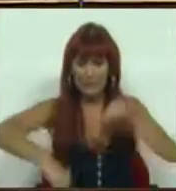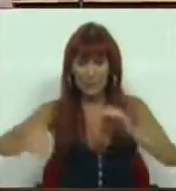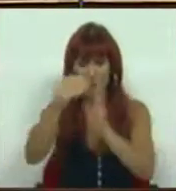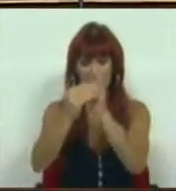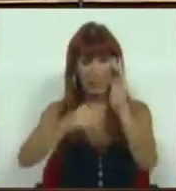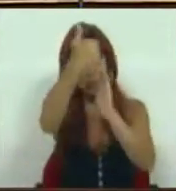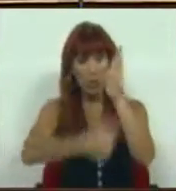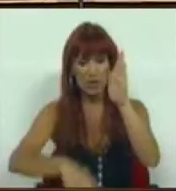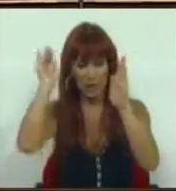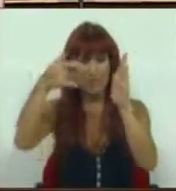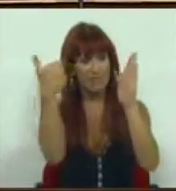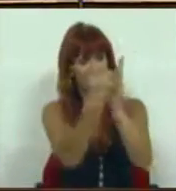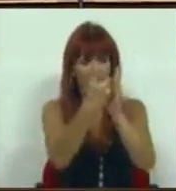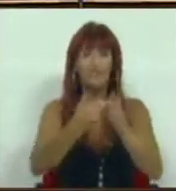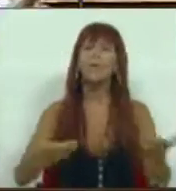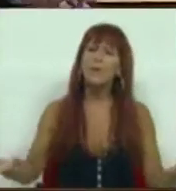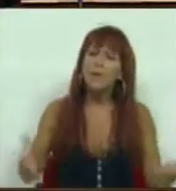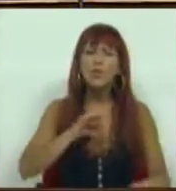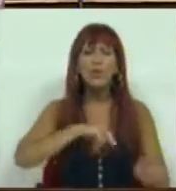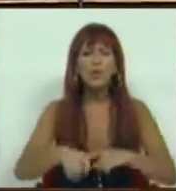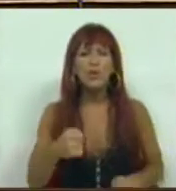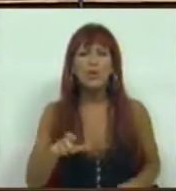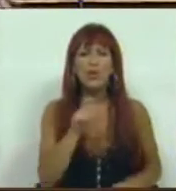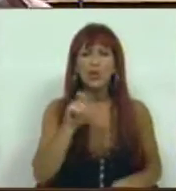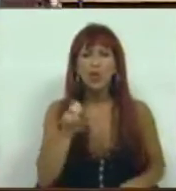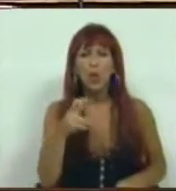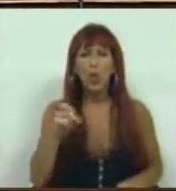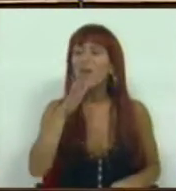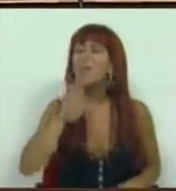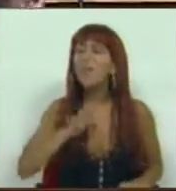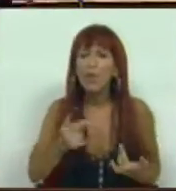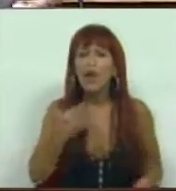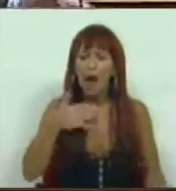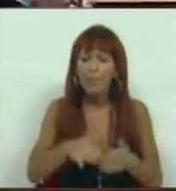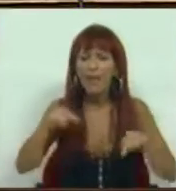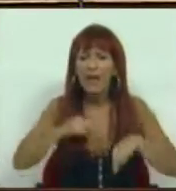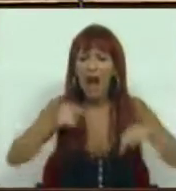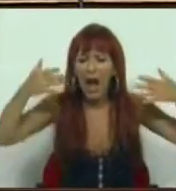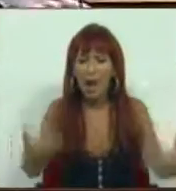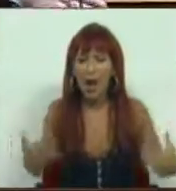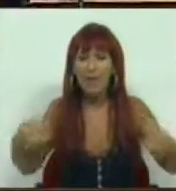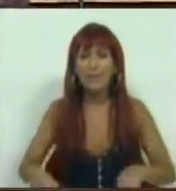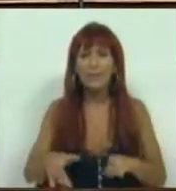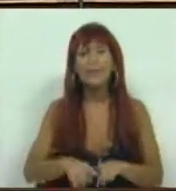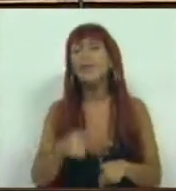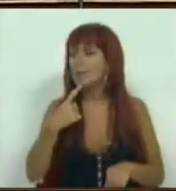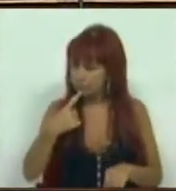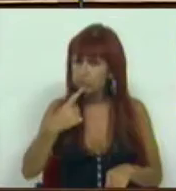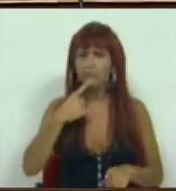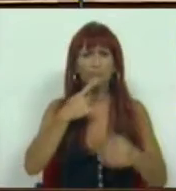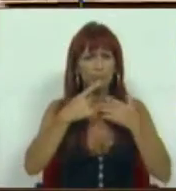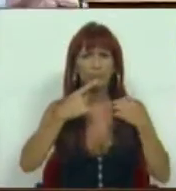inscrito na Constituição da República. Portanto, Sr. Deputado Carlos do Rinho, diga-nos, aproveite esta oportunidade, que muito